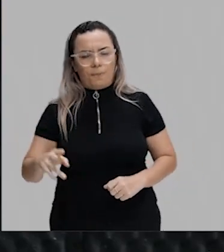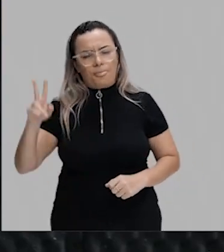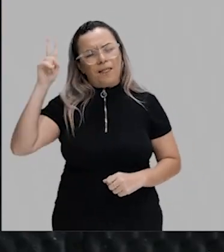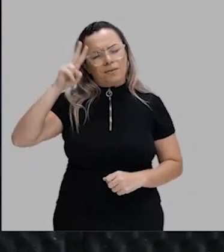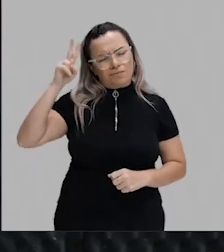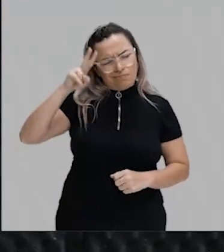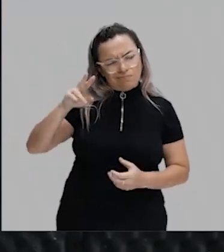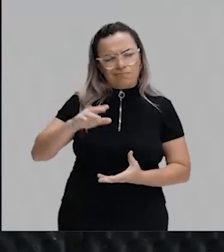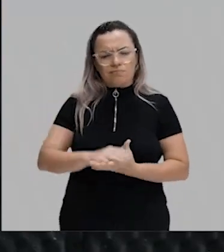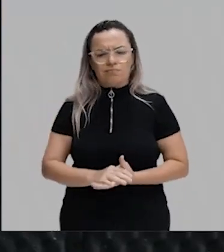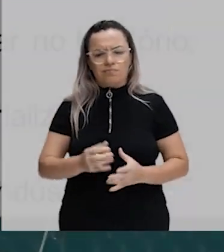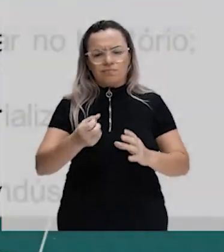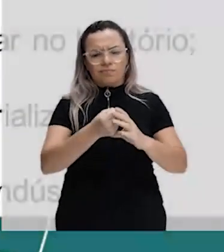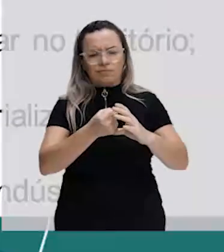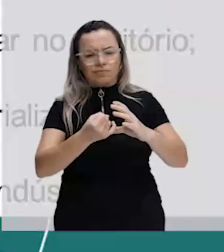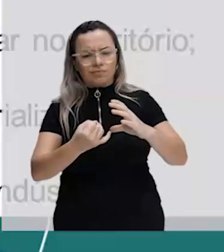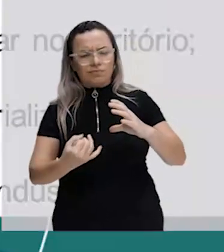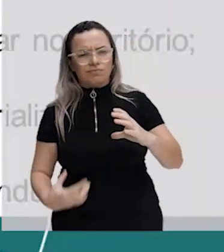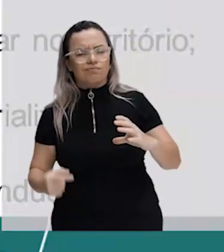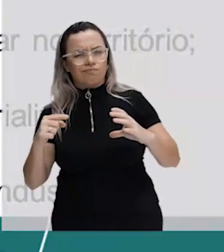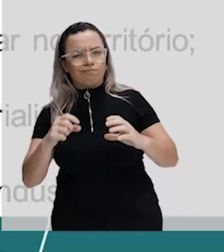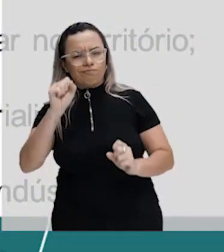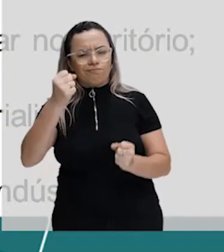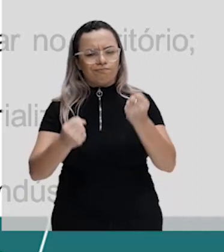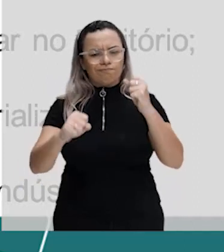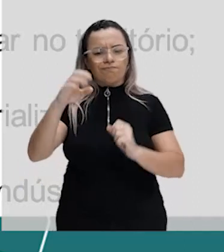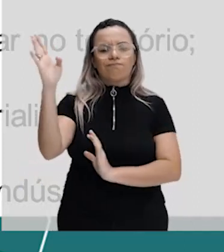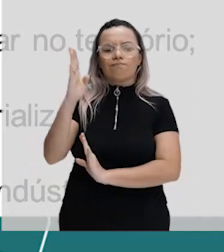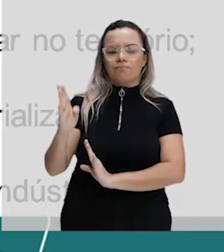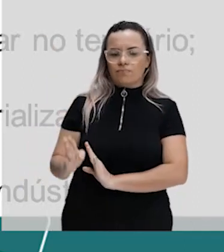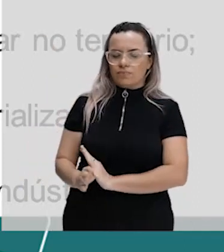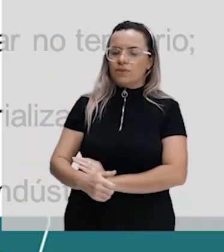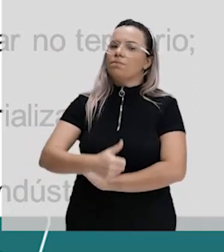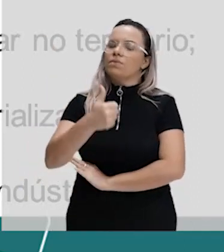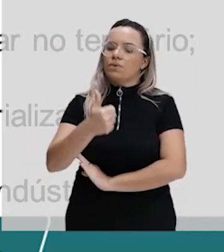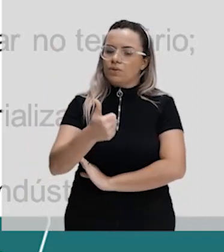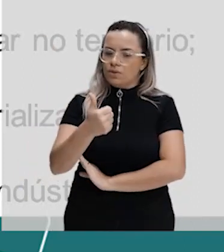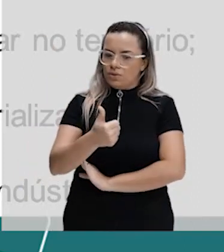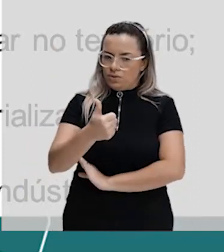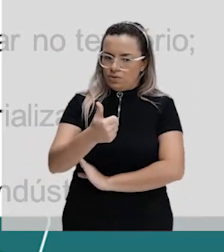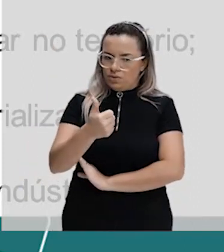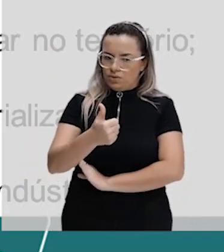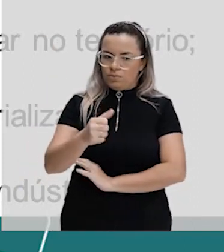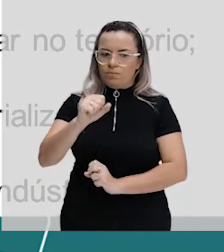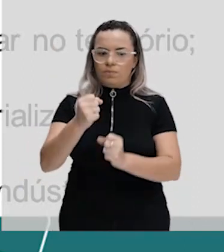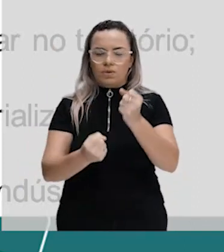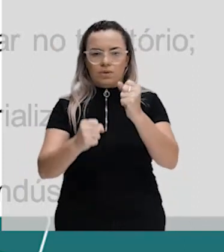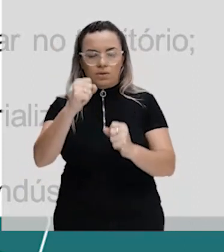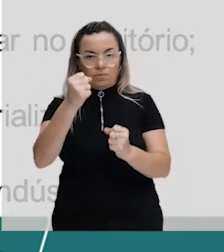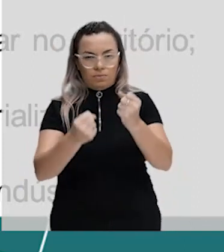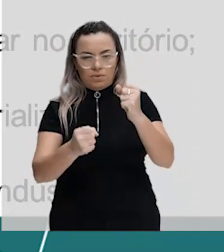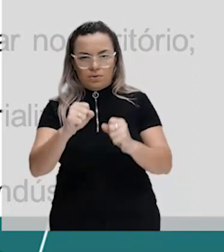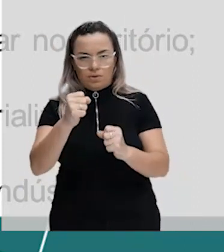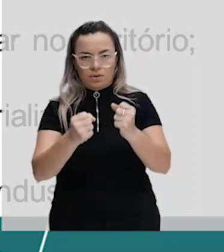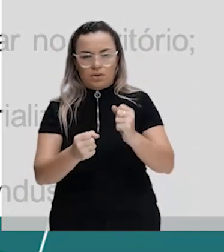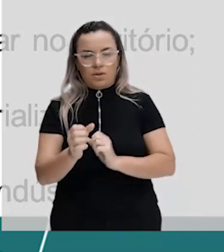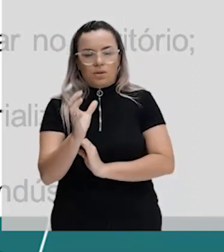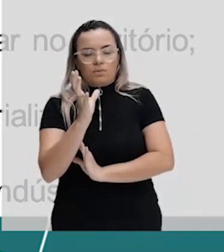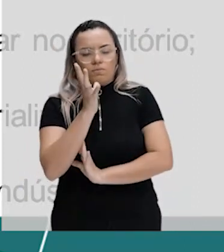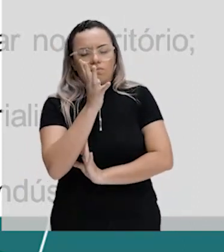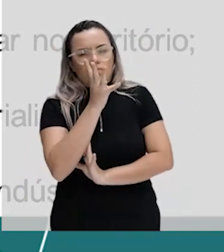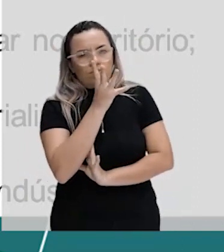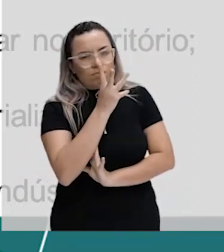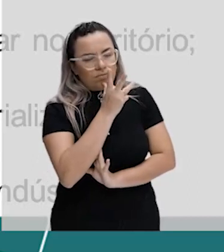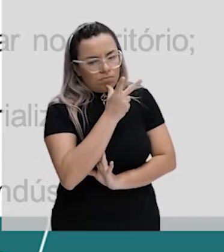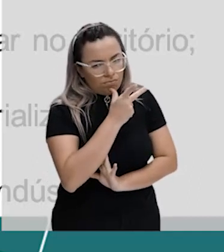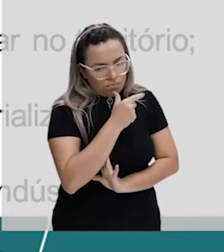Bora relembrar. Características da industrialização brasileira. Primeiramente, nós temos uma industrialização considerada tardia. Quando ela se